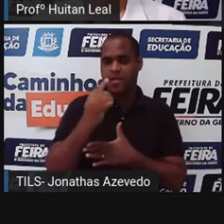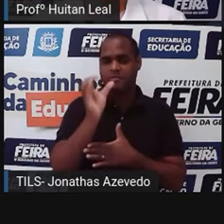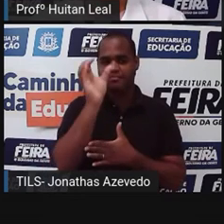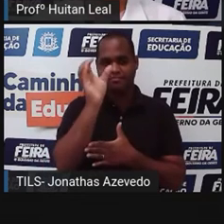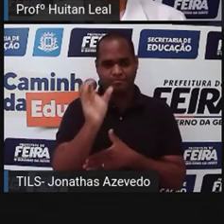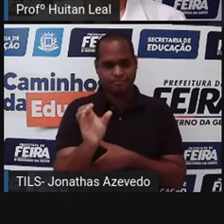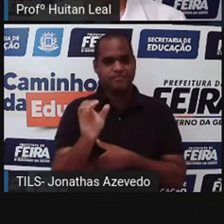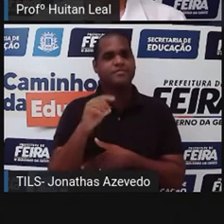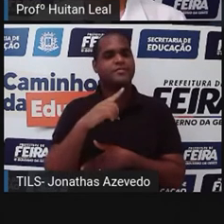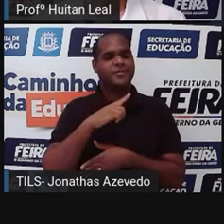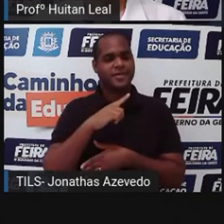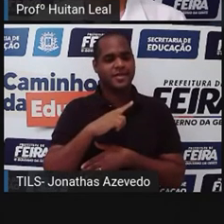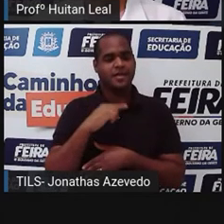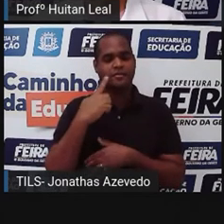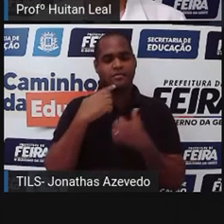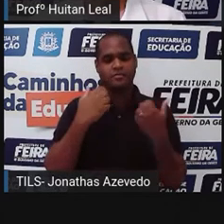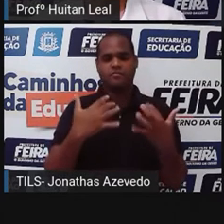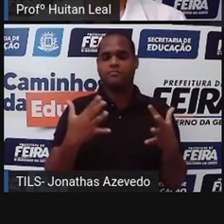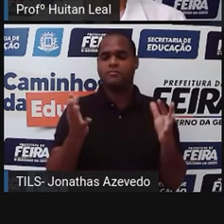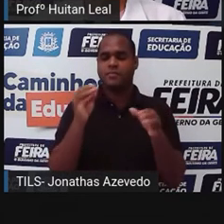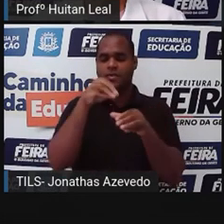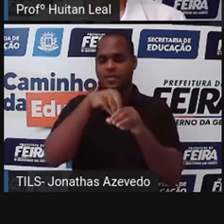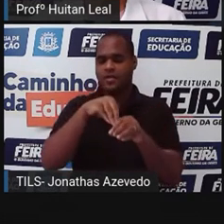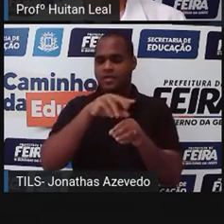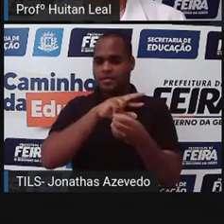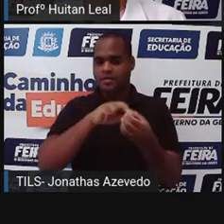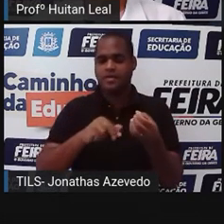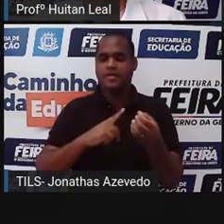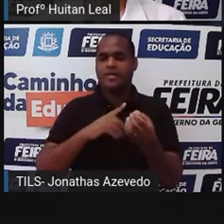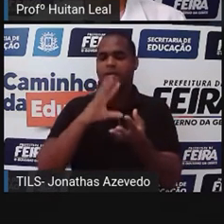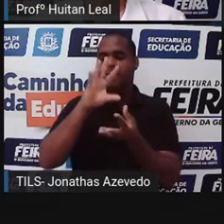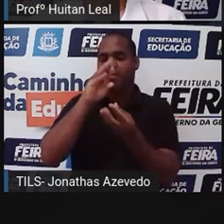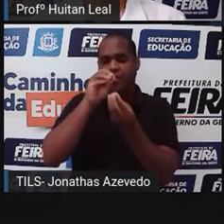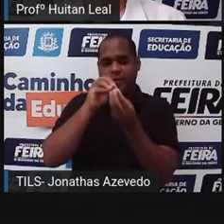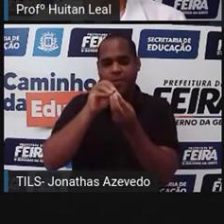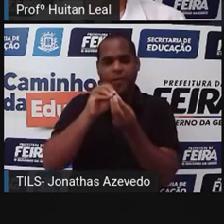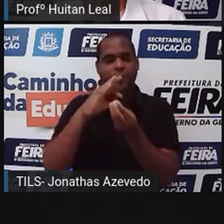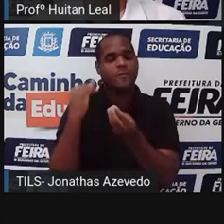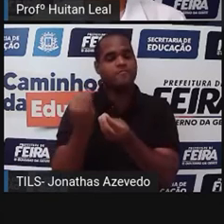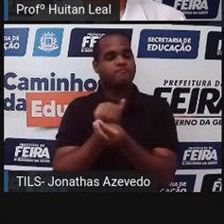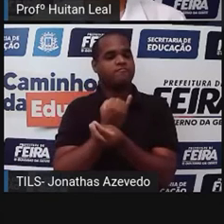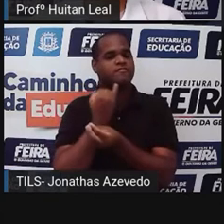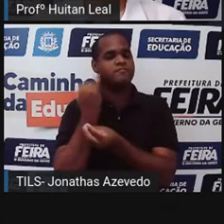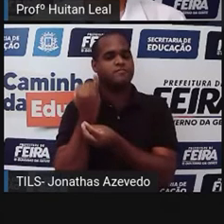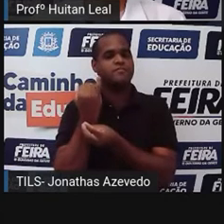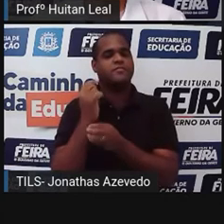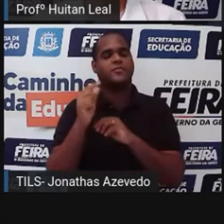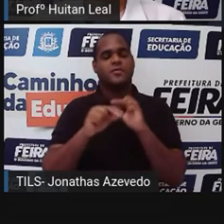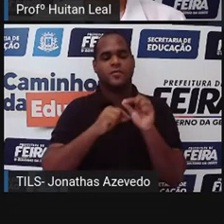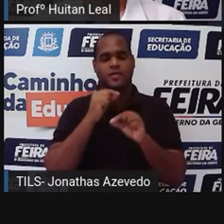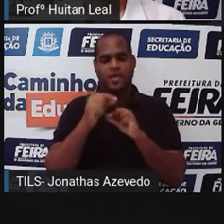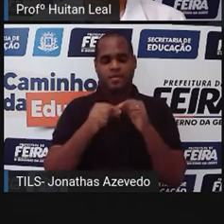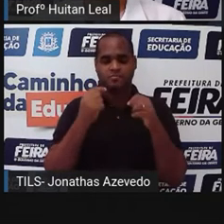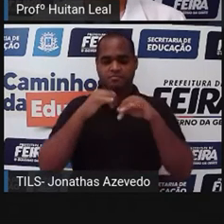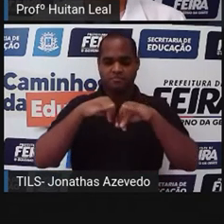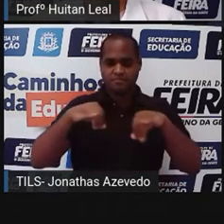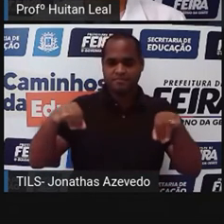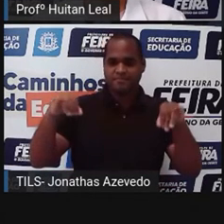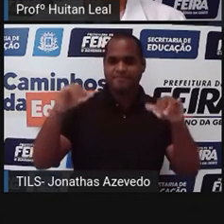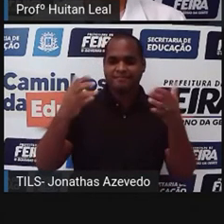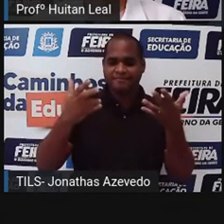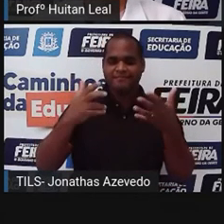reportagem, devem conter uma síntese do que há de maior importância, desenvolvendo as informações da